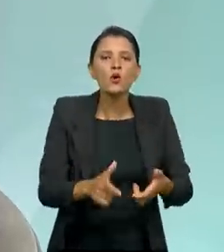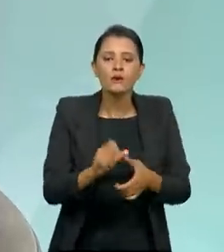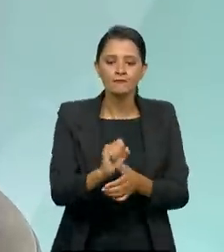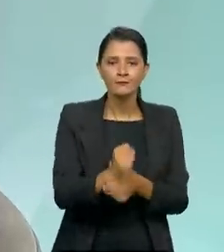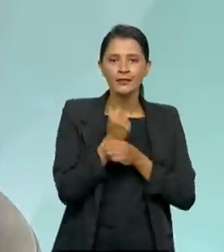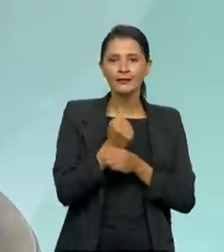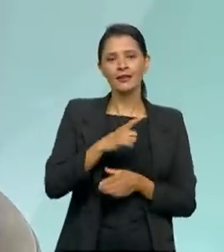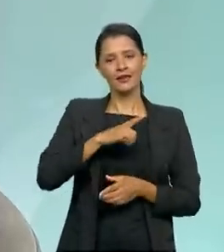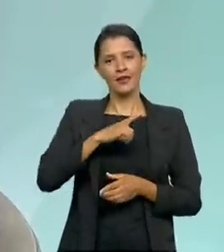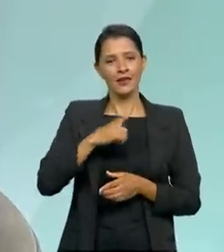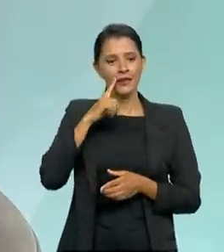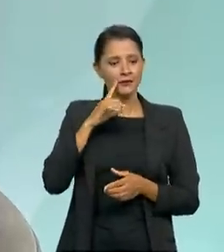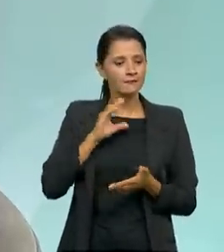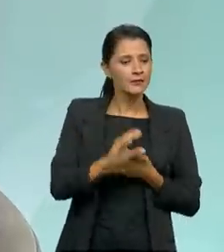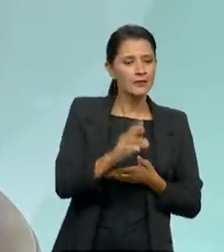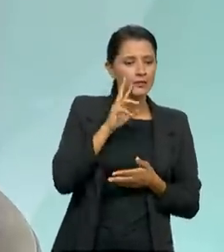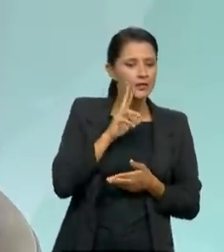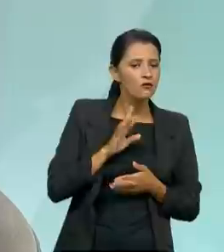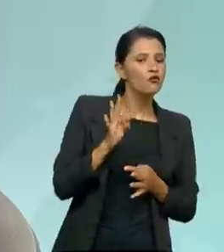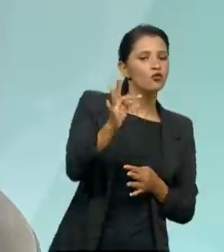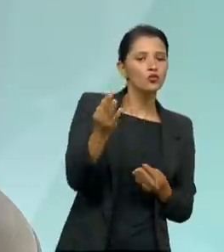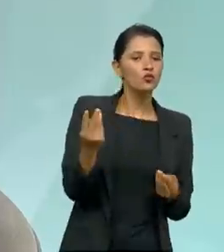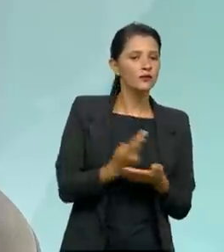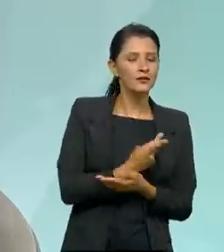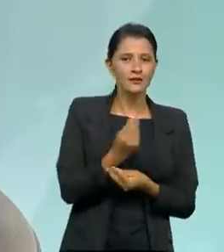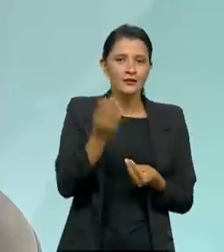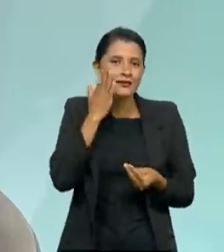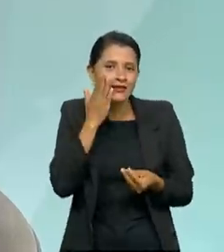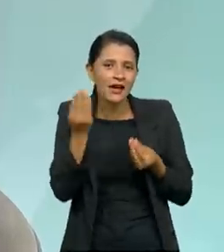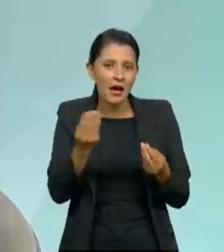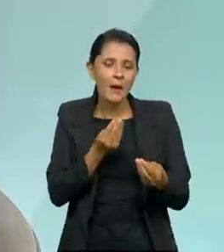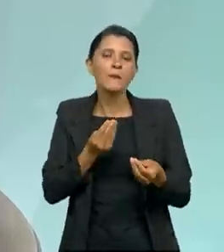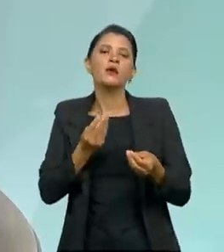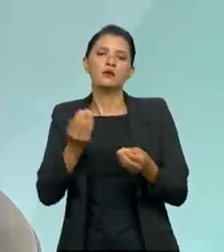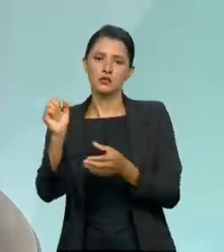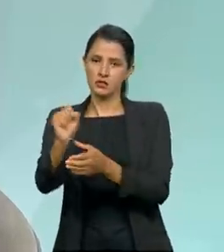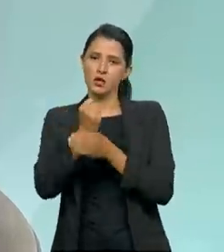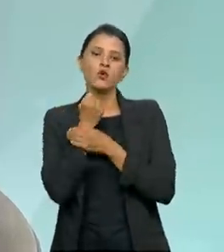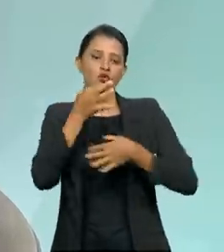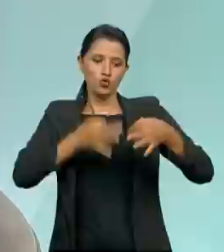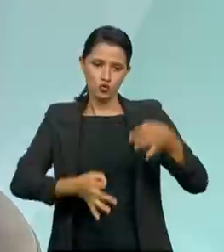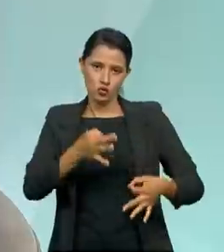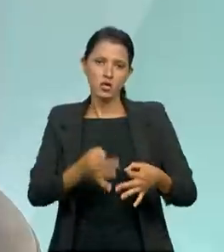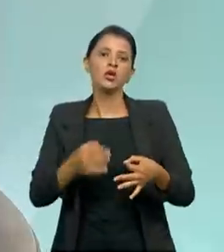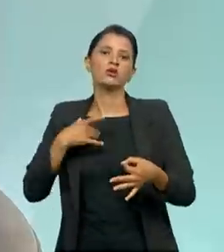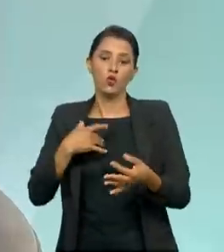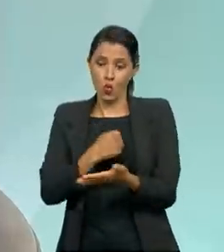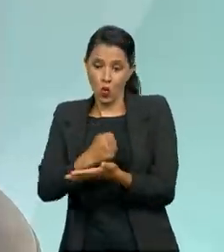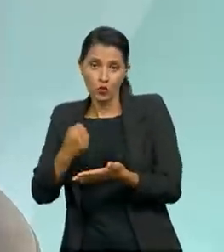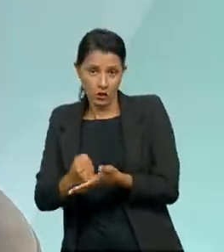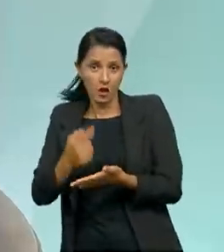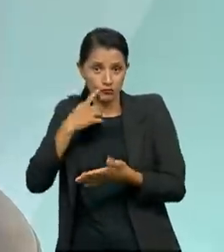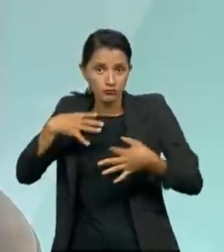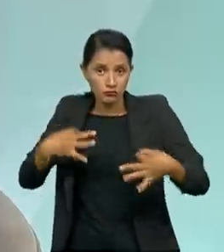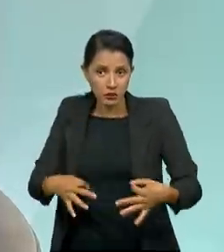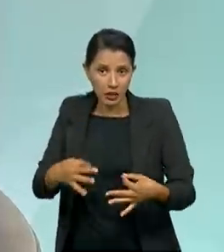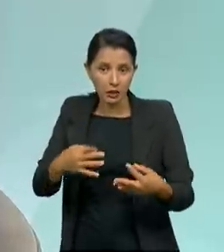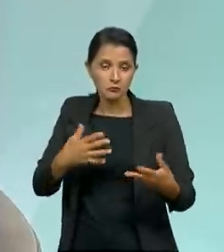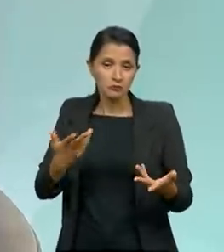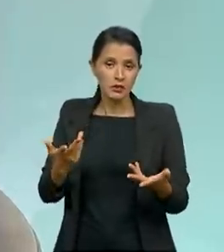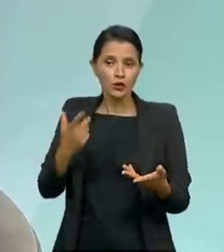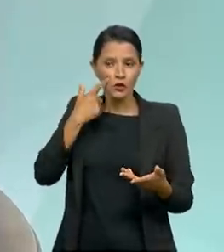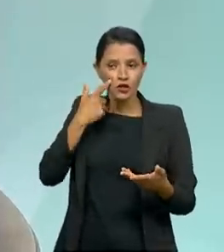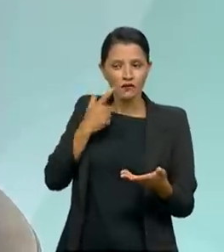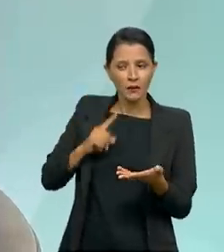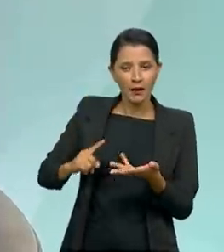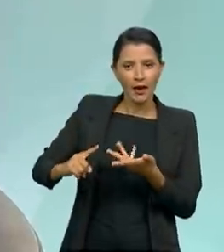previsibilidade da aplicação, uma segurança jurídica, que também é muito importante nesse ponto. Cumprimento dos contratos. Exatamente. E quando a vai vendo isso, a gente